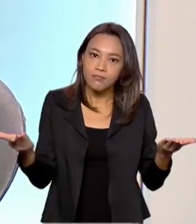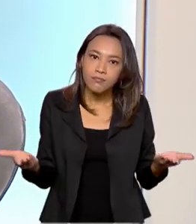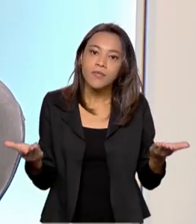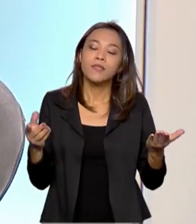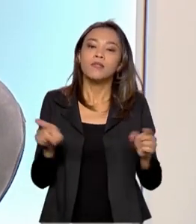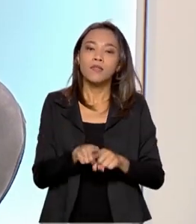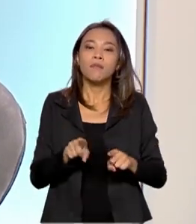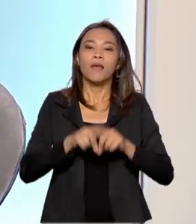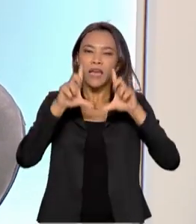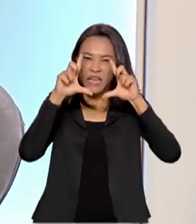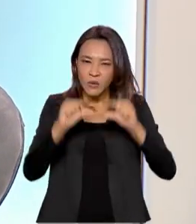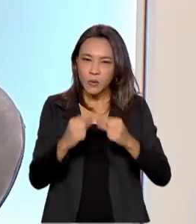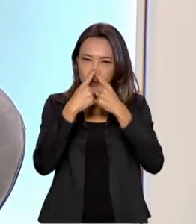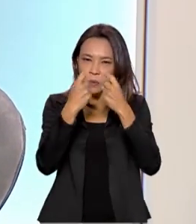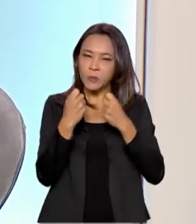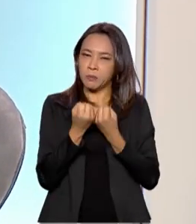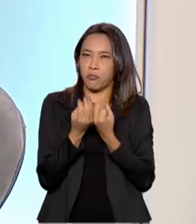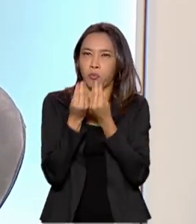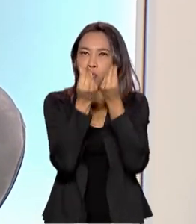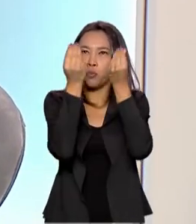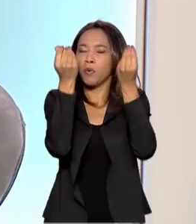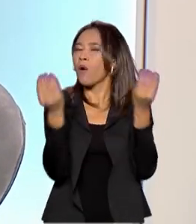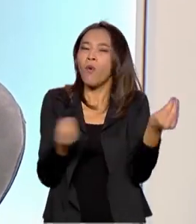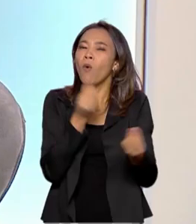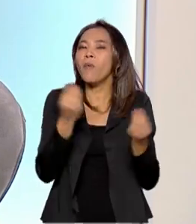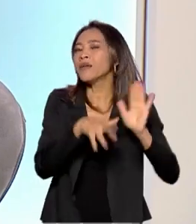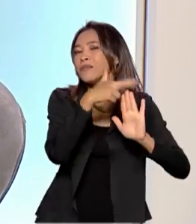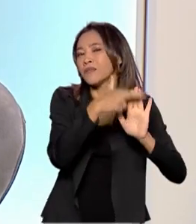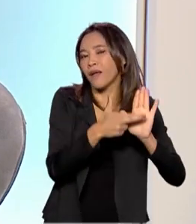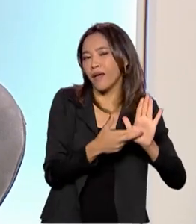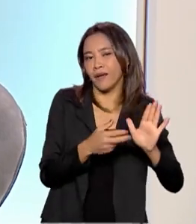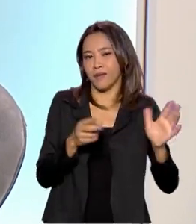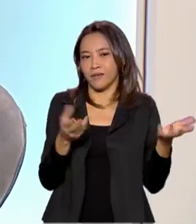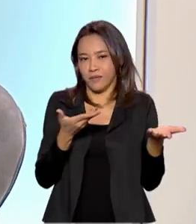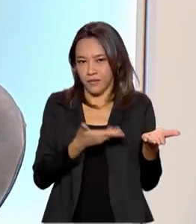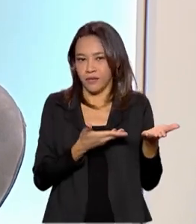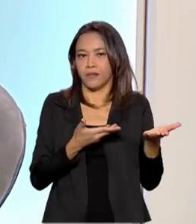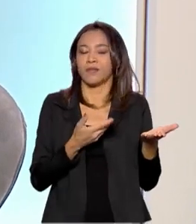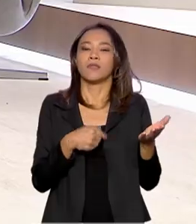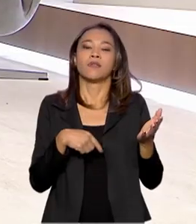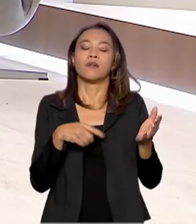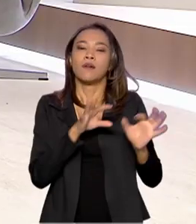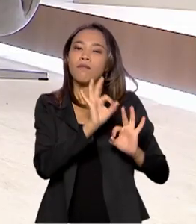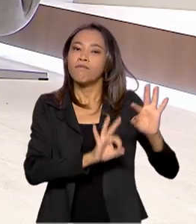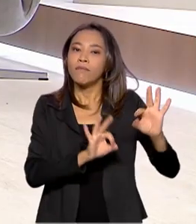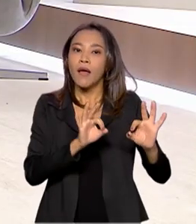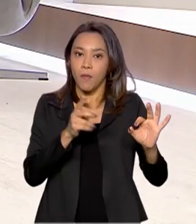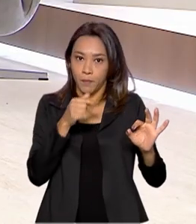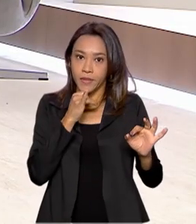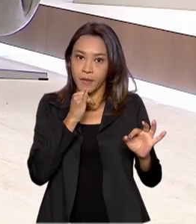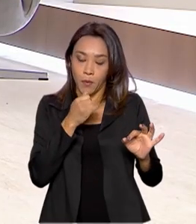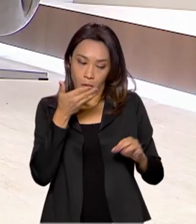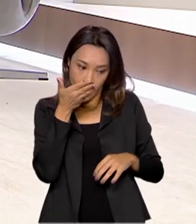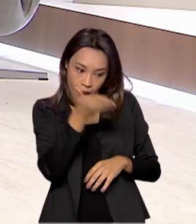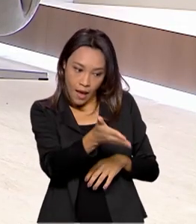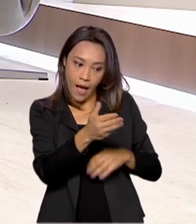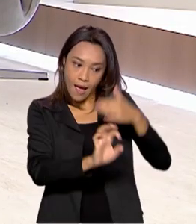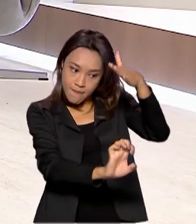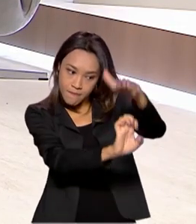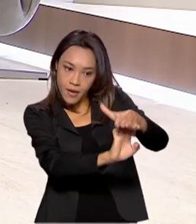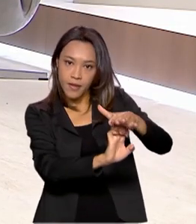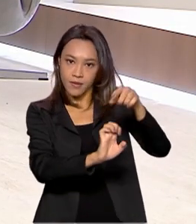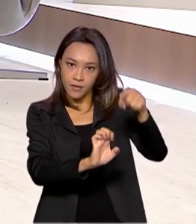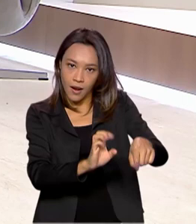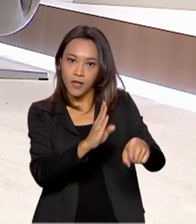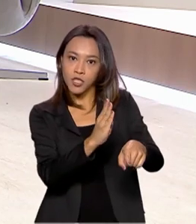redução das emissões. Como é que funciona o RenovaBio? O RenovaBio funciona da seguinte forma. O produtor de biocombustível,